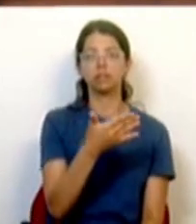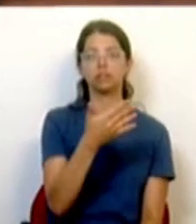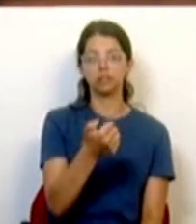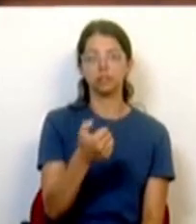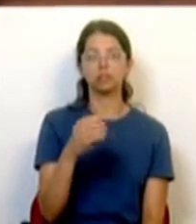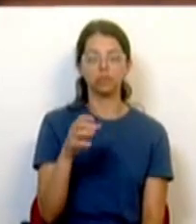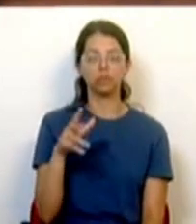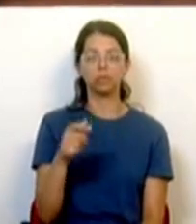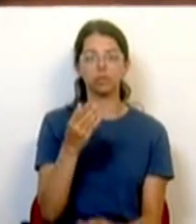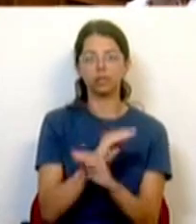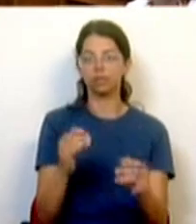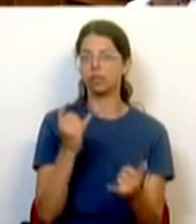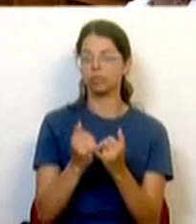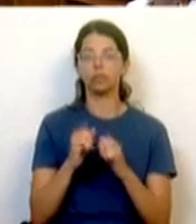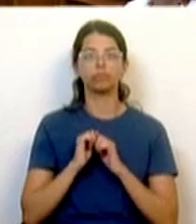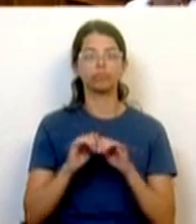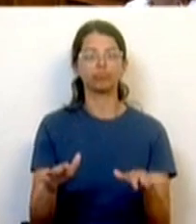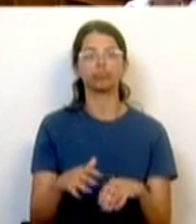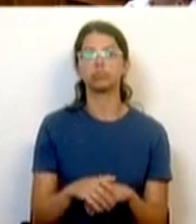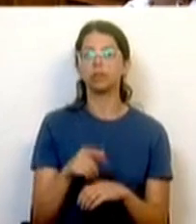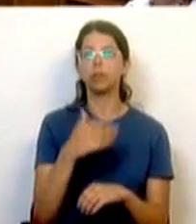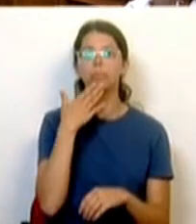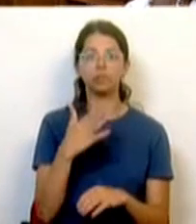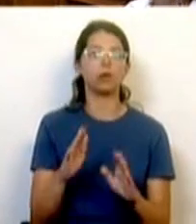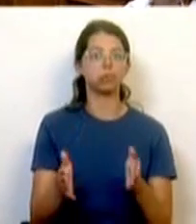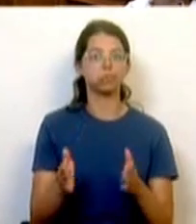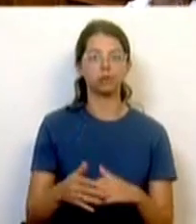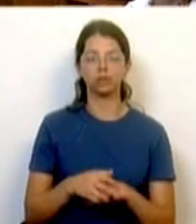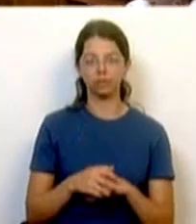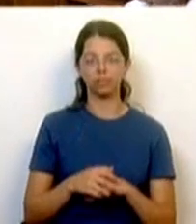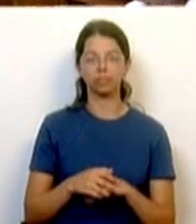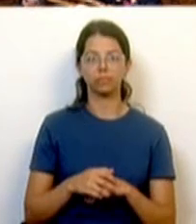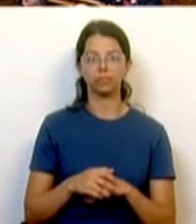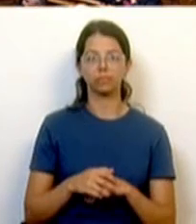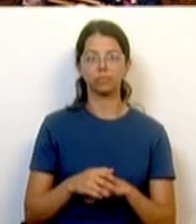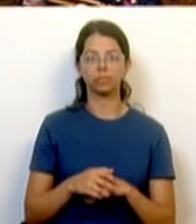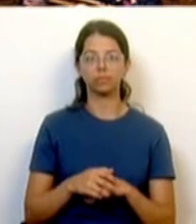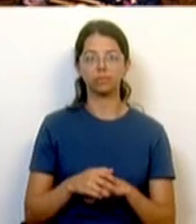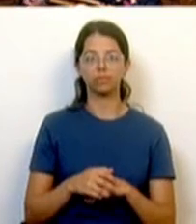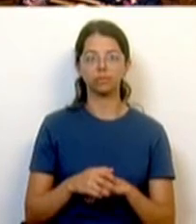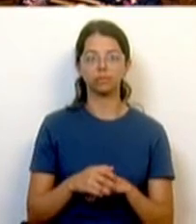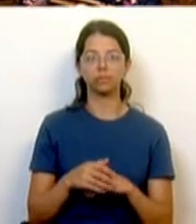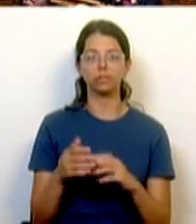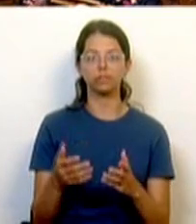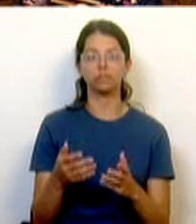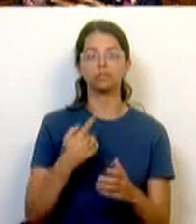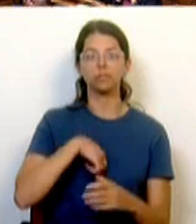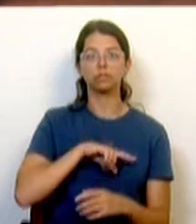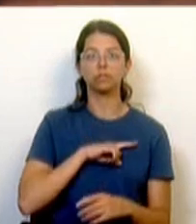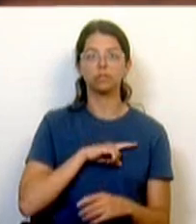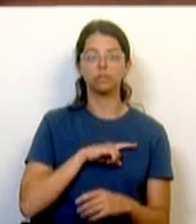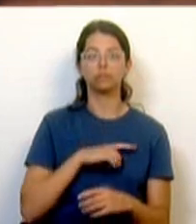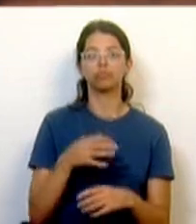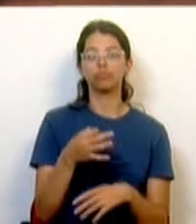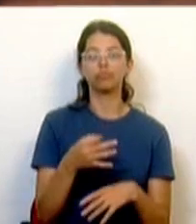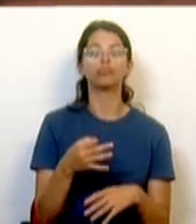automática, sem necessidade de pedido. Estamos a criar núcleos de garantia